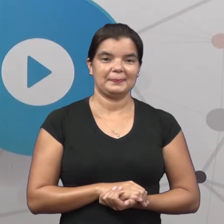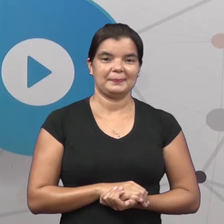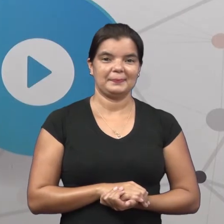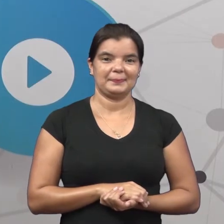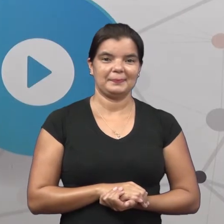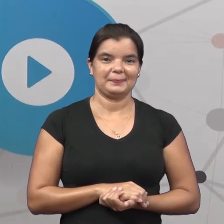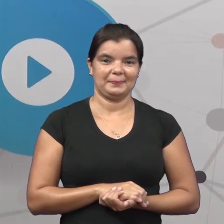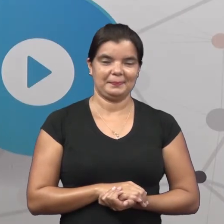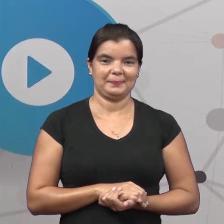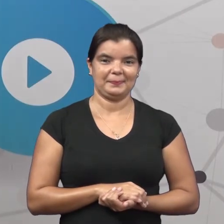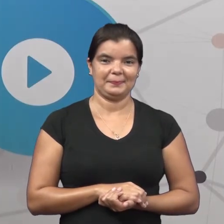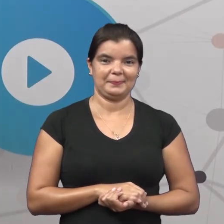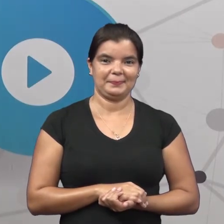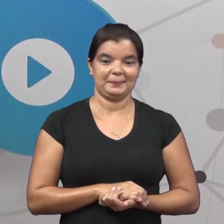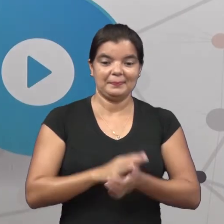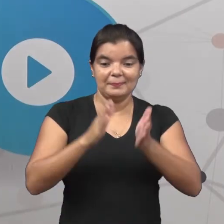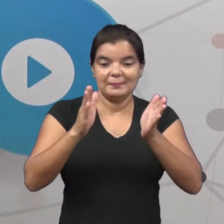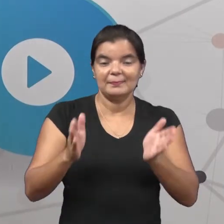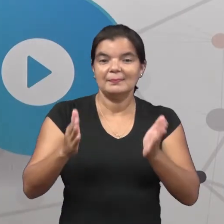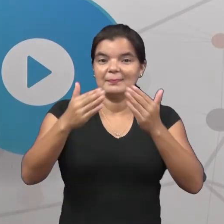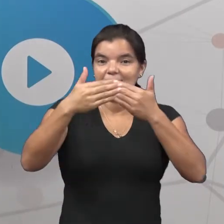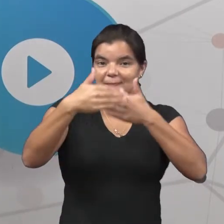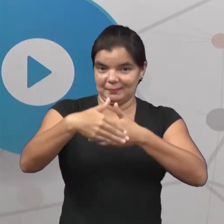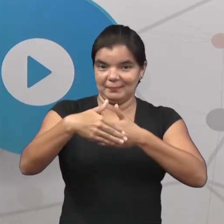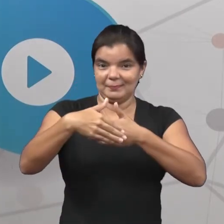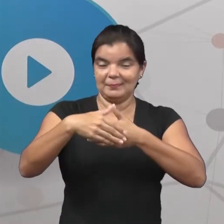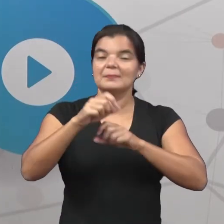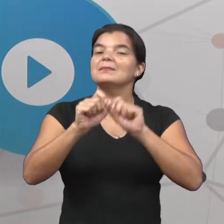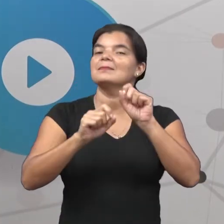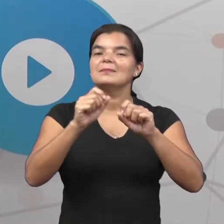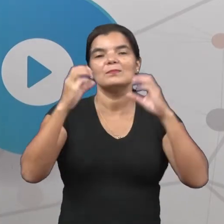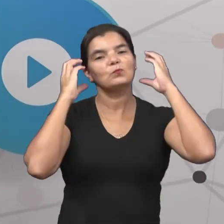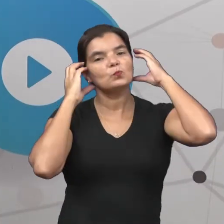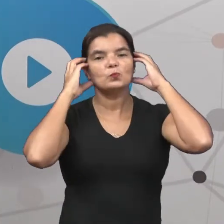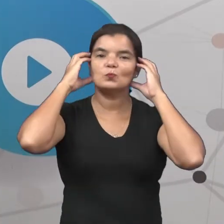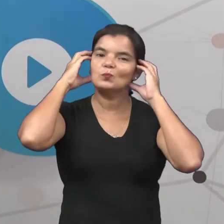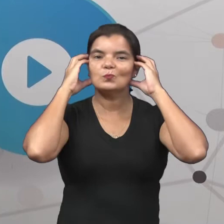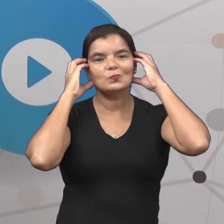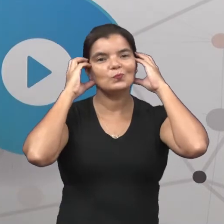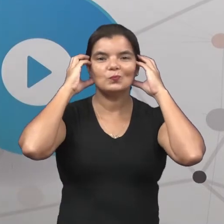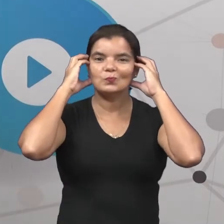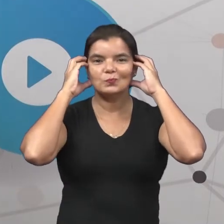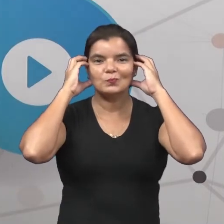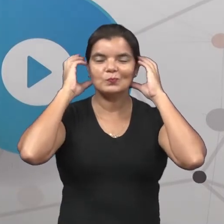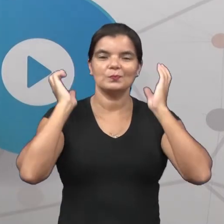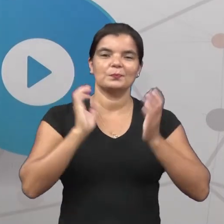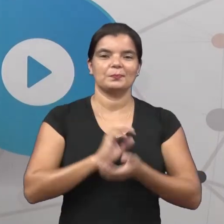Uma caixinha de som, em formato de um personagem.